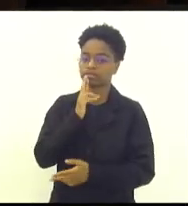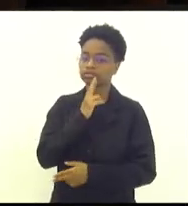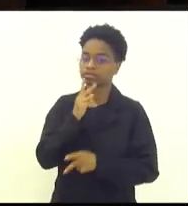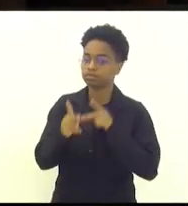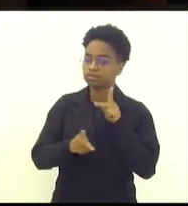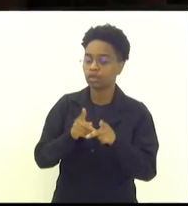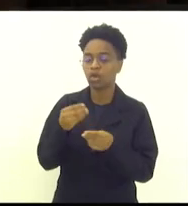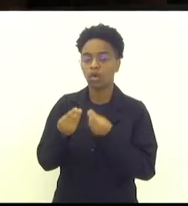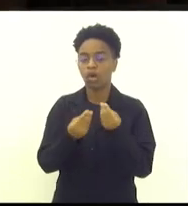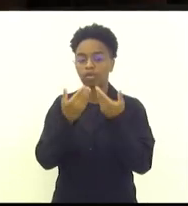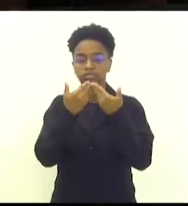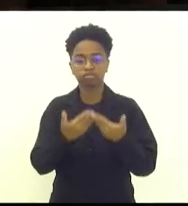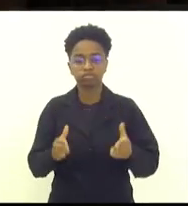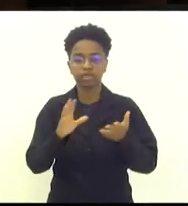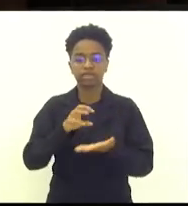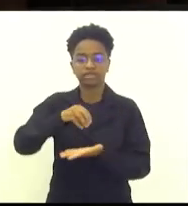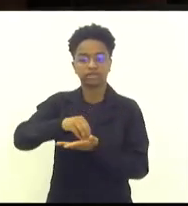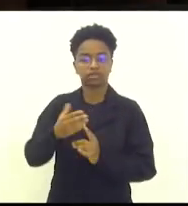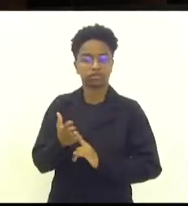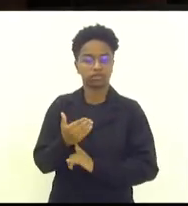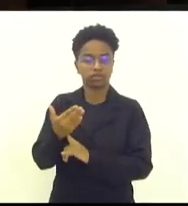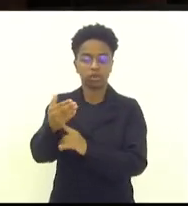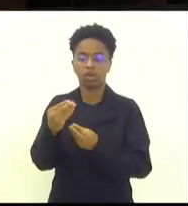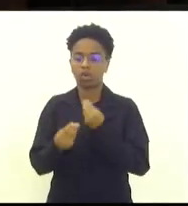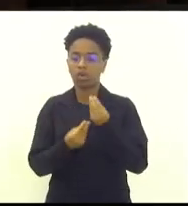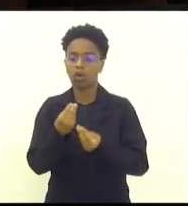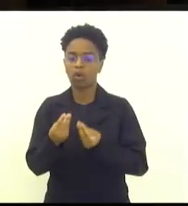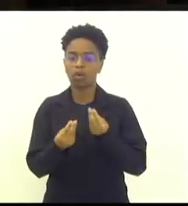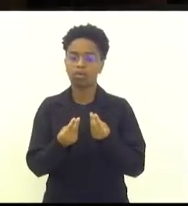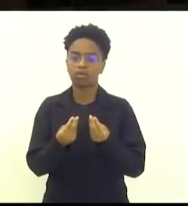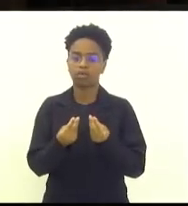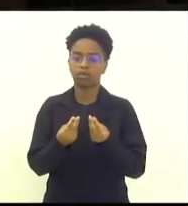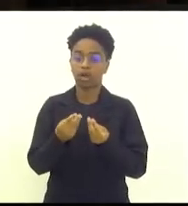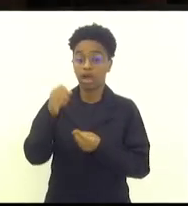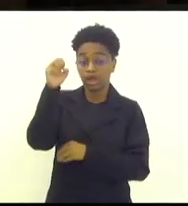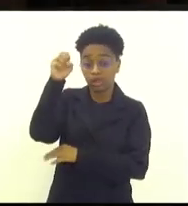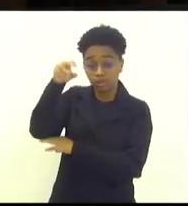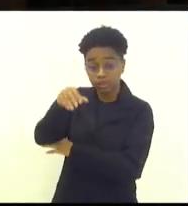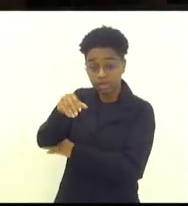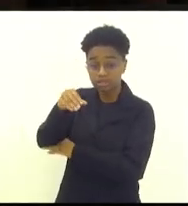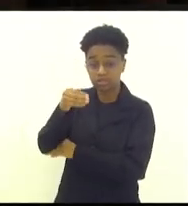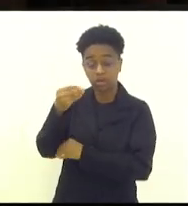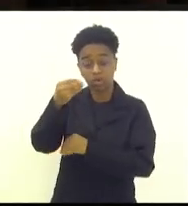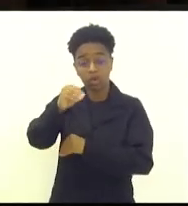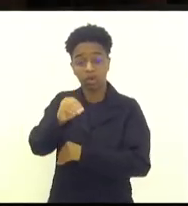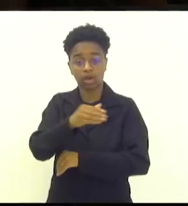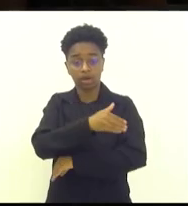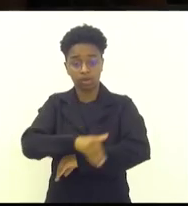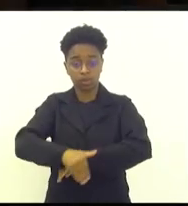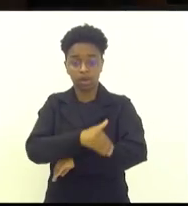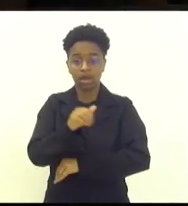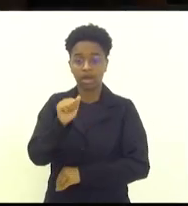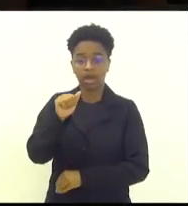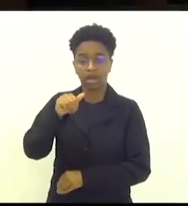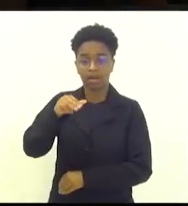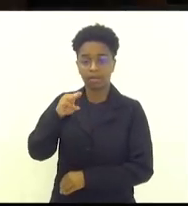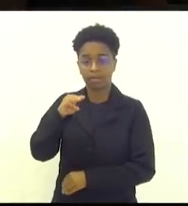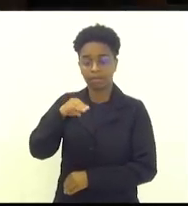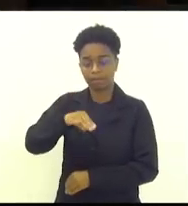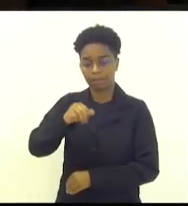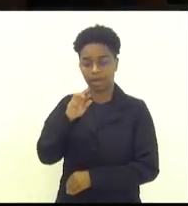Para inaugurar o centro tecnológico? Para levar a iluminação para a rodovia Amaral Peixoto? Sem